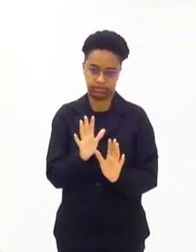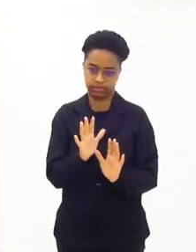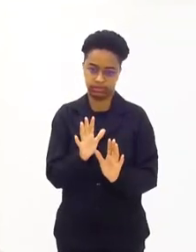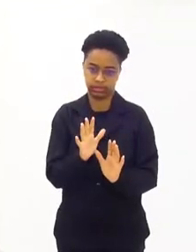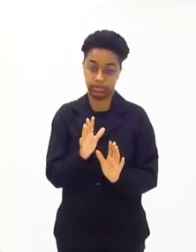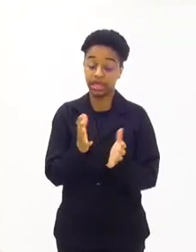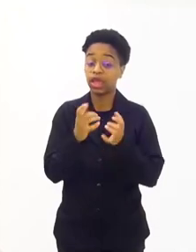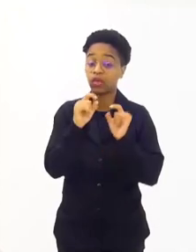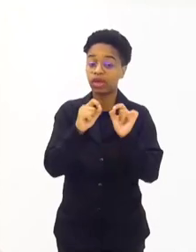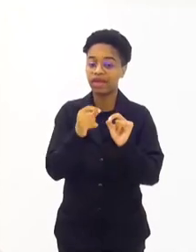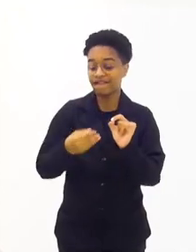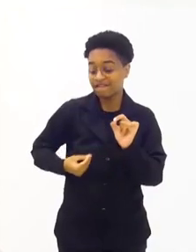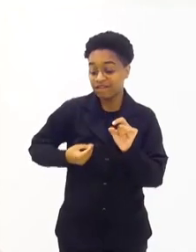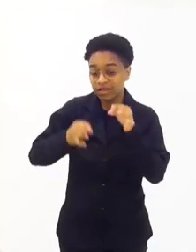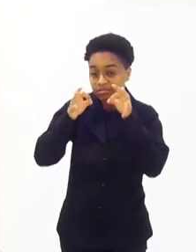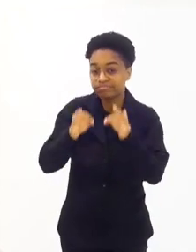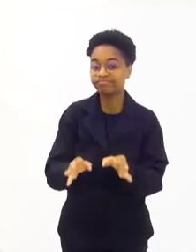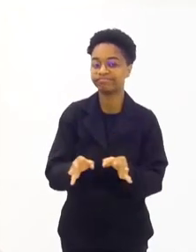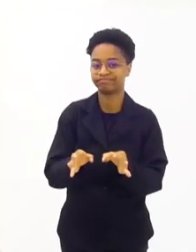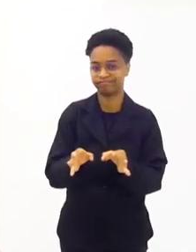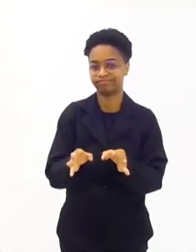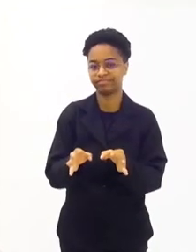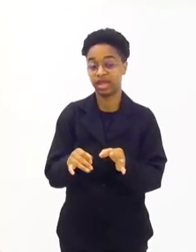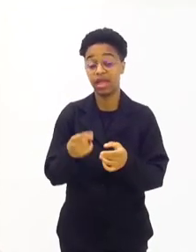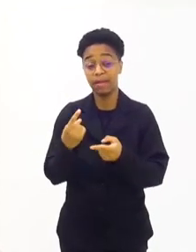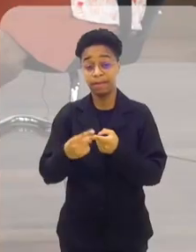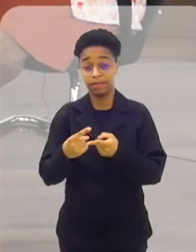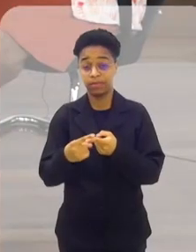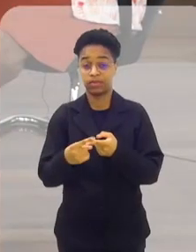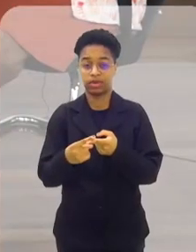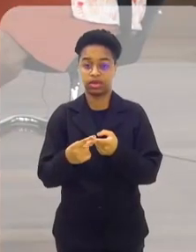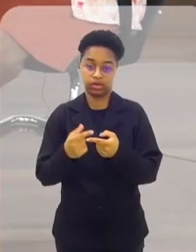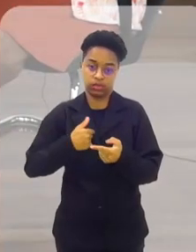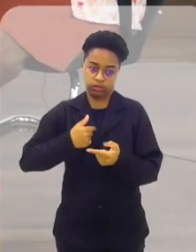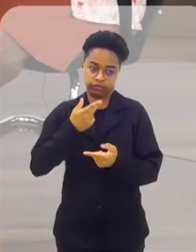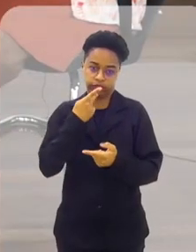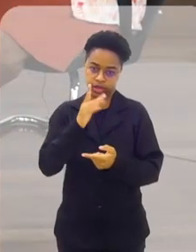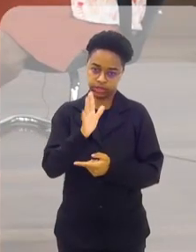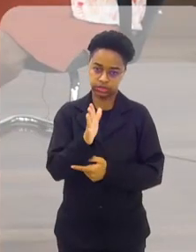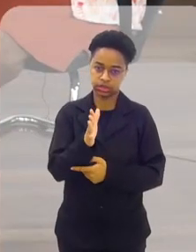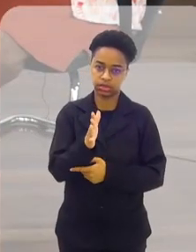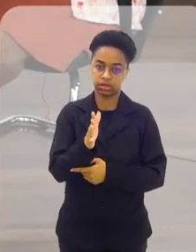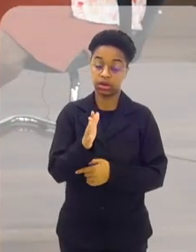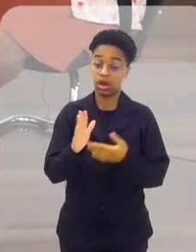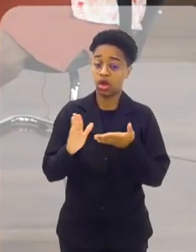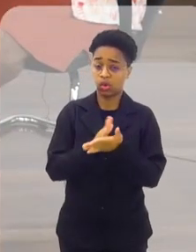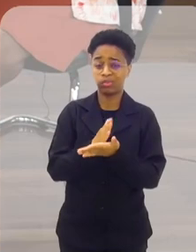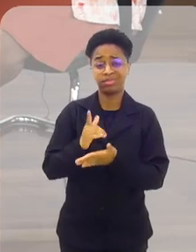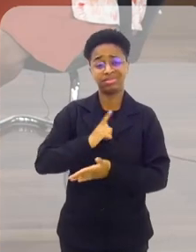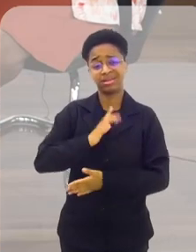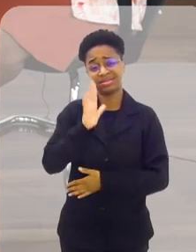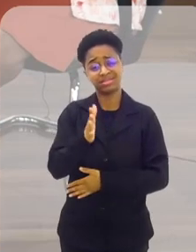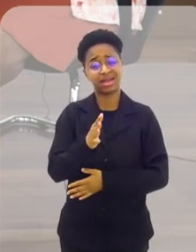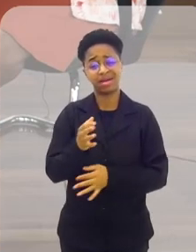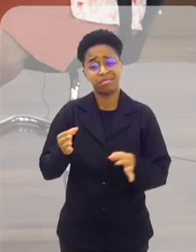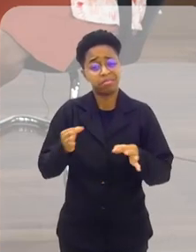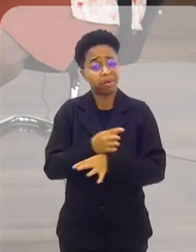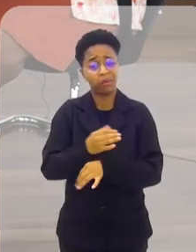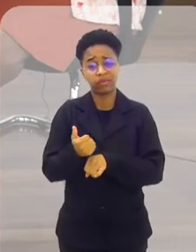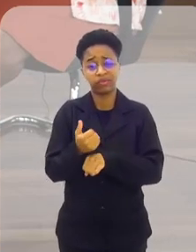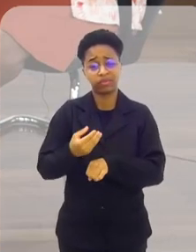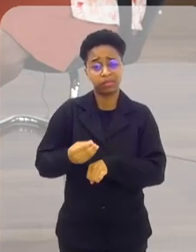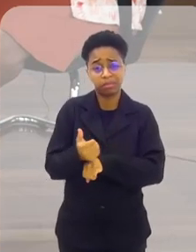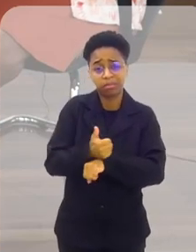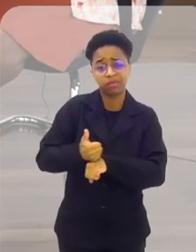um alimento, uma roupa. Elas querem a dignidade delas de volta, né? Muitas, como eu relatei, já tinham toda uma